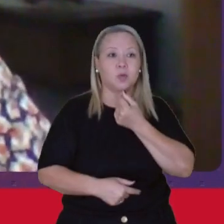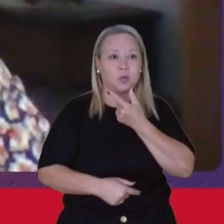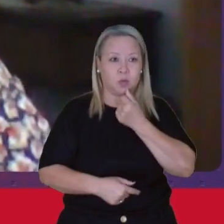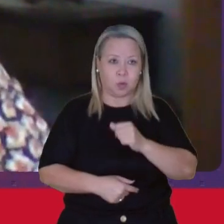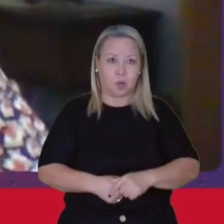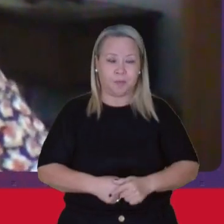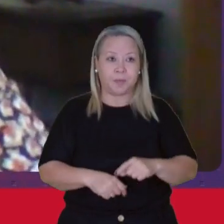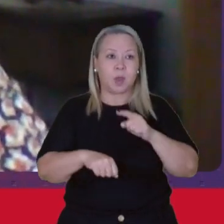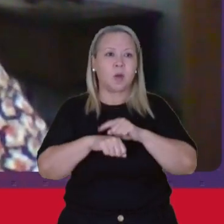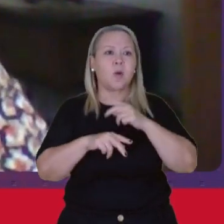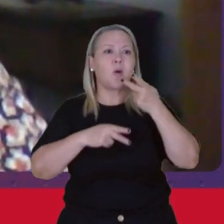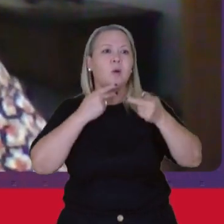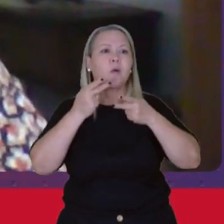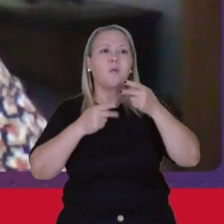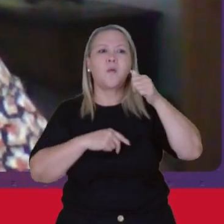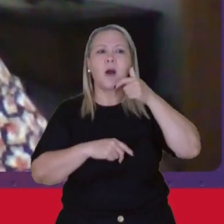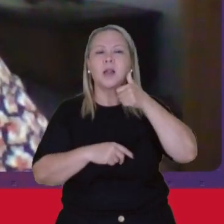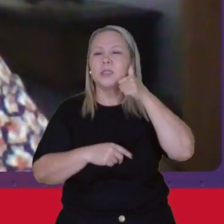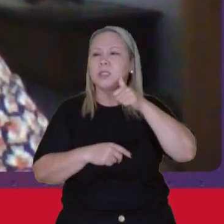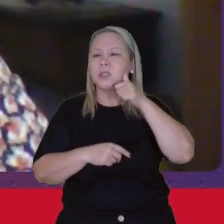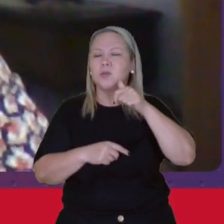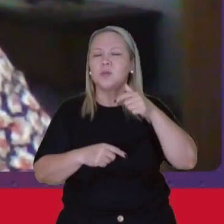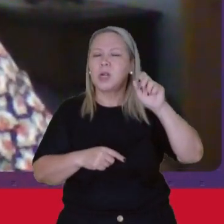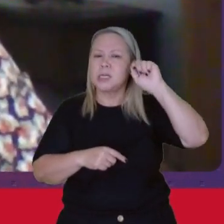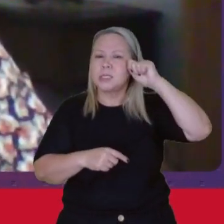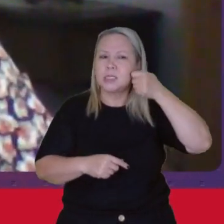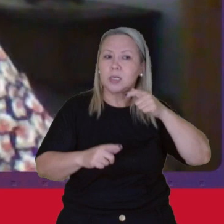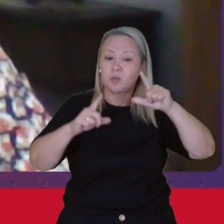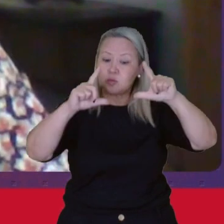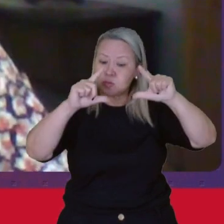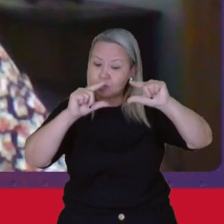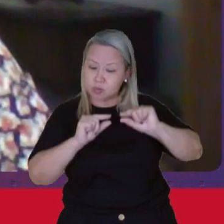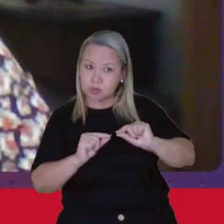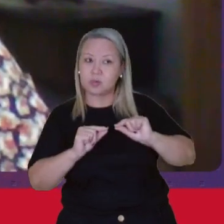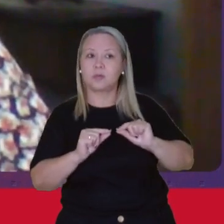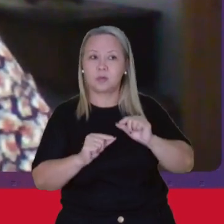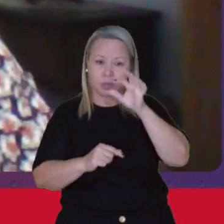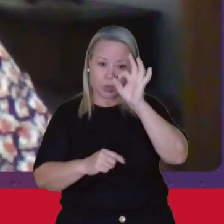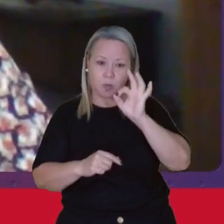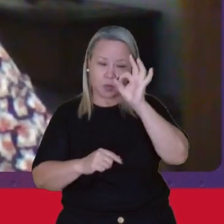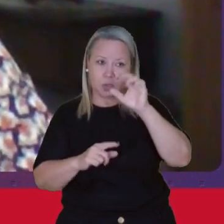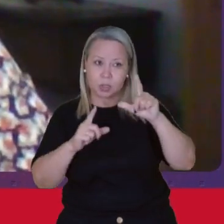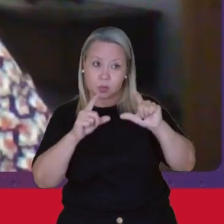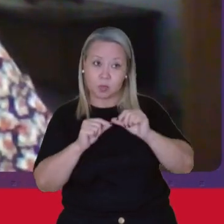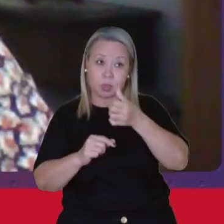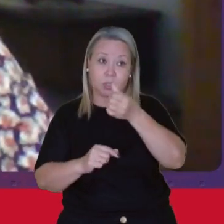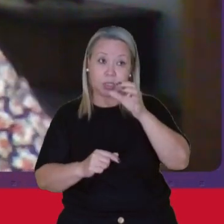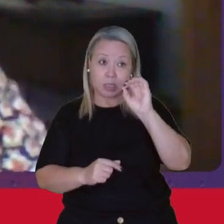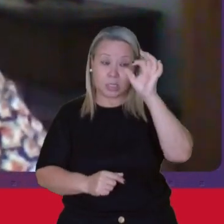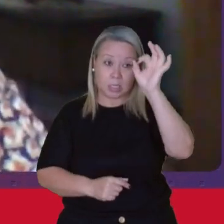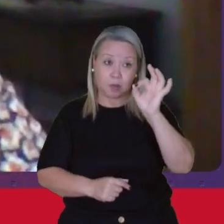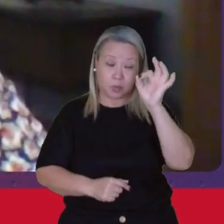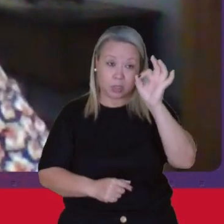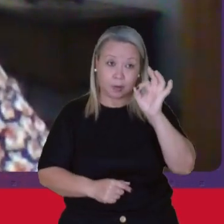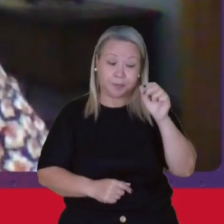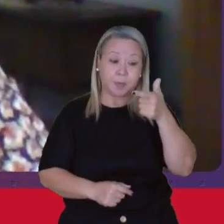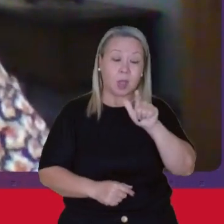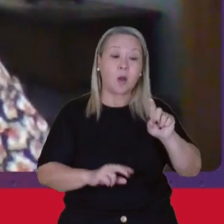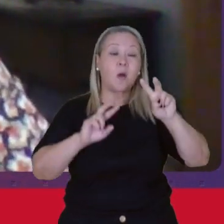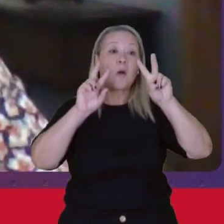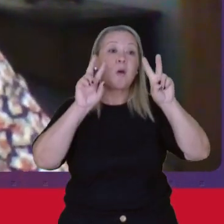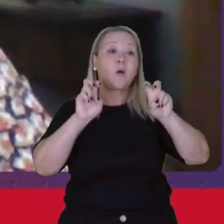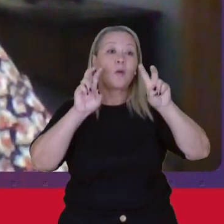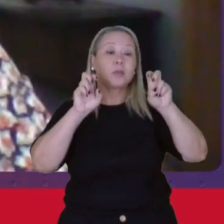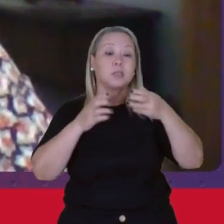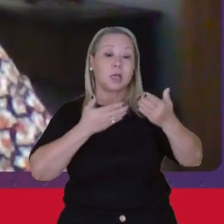Quando se fala Em mulheres Negras Esse percentual É ainda Maior Pode chegar A 60% Um outro aspecto